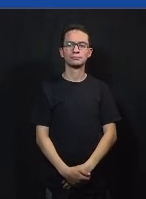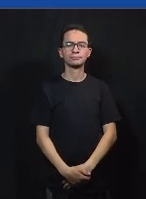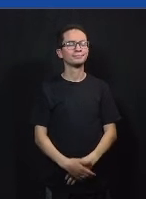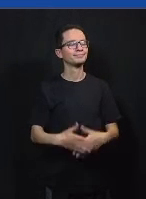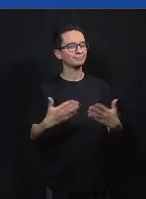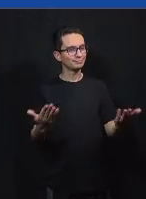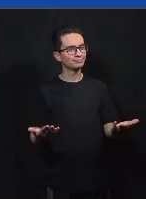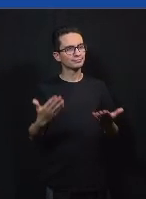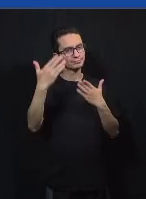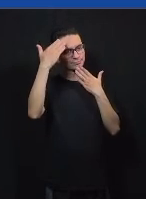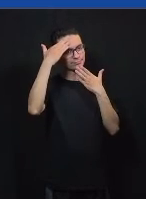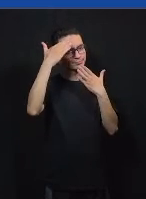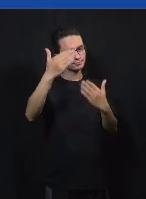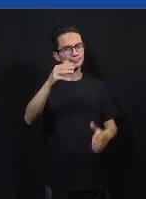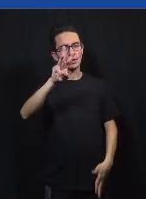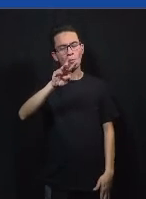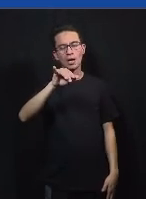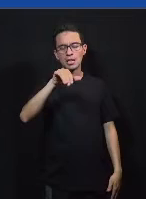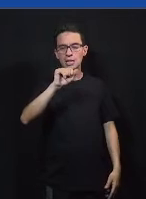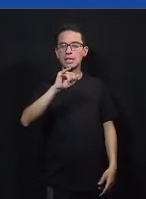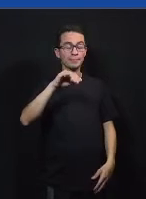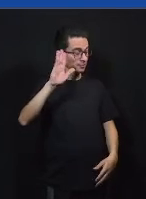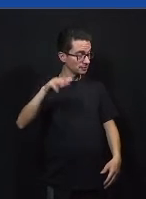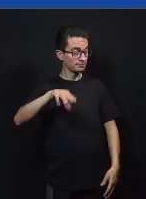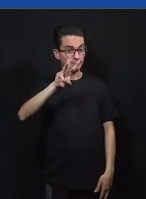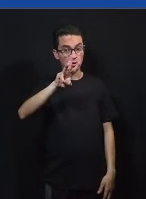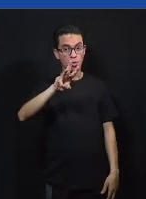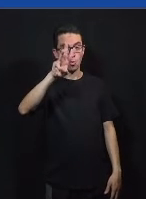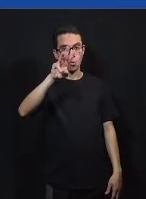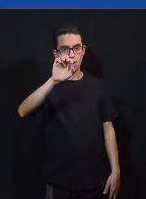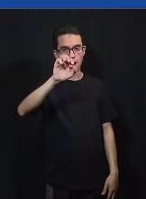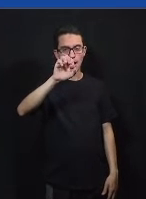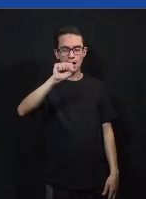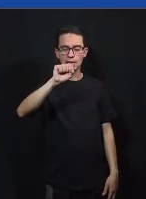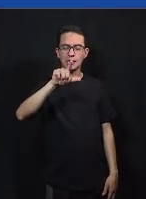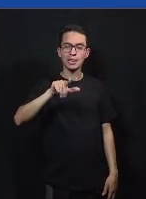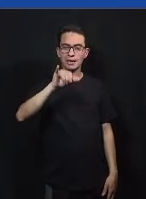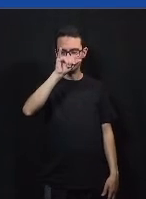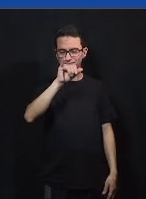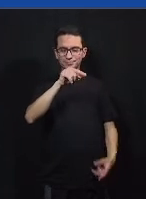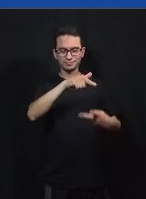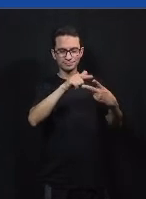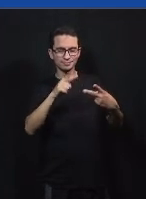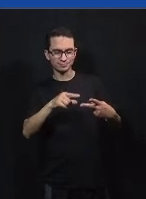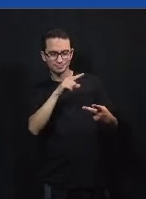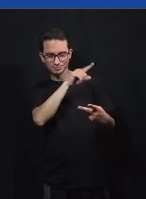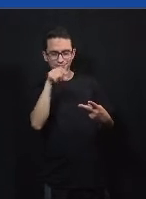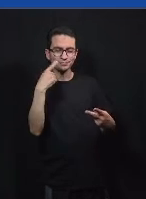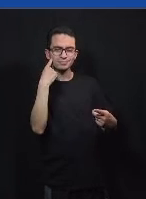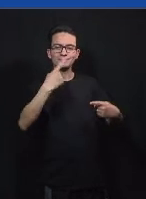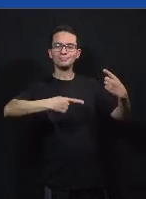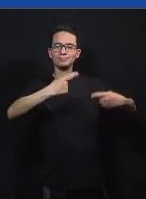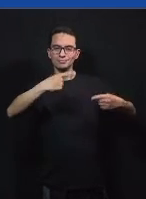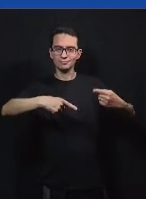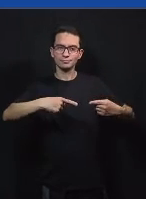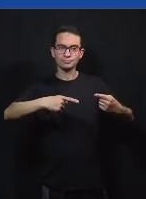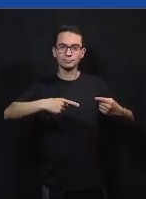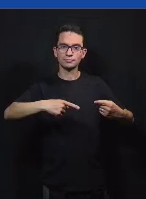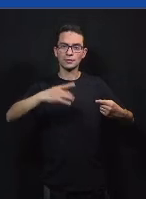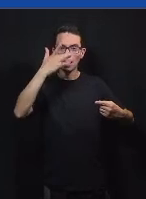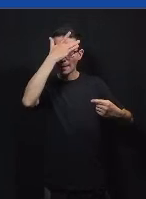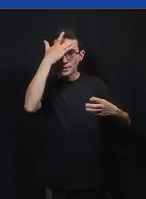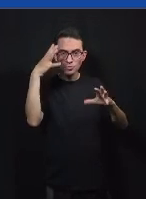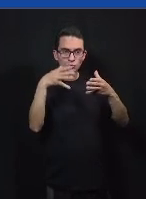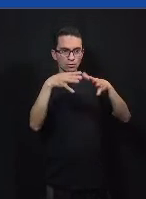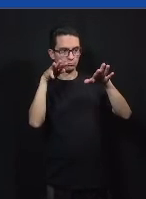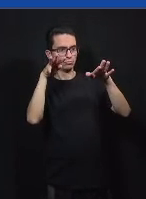Obrigada Wesley obrigado aos dois pelo debate eu queria lembrar vocês todo mundo que está assistindo que vocês